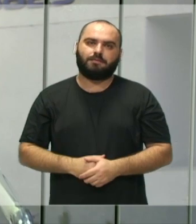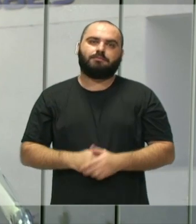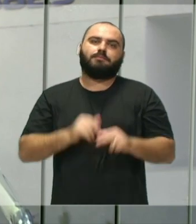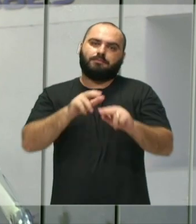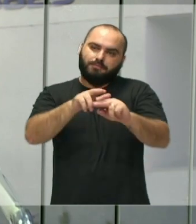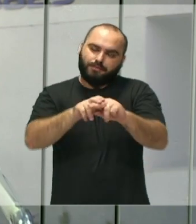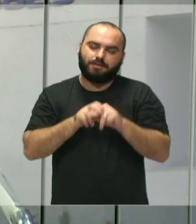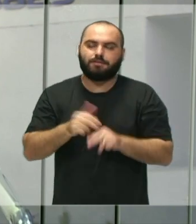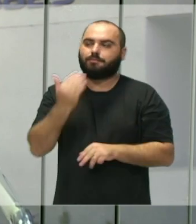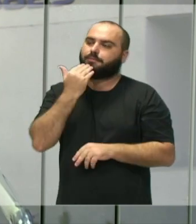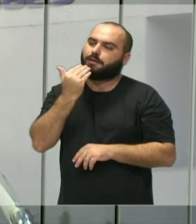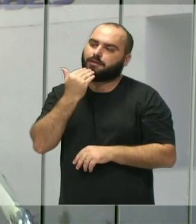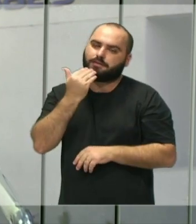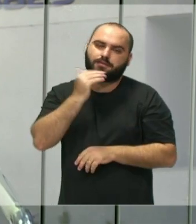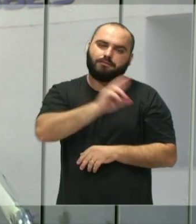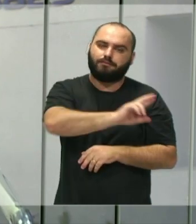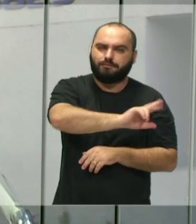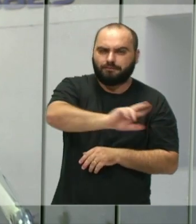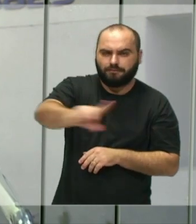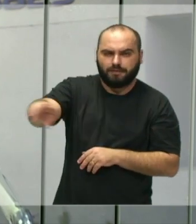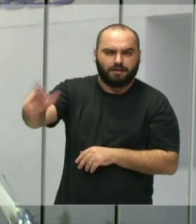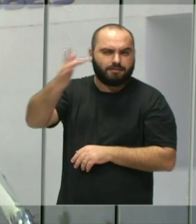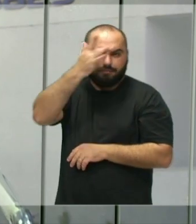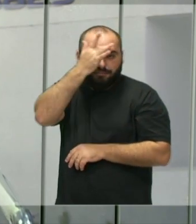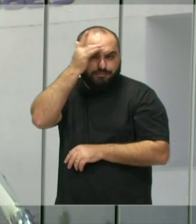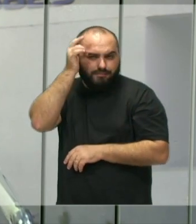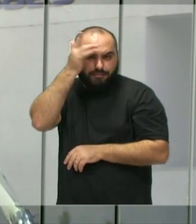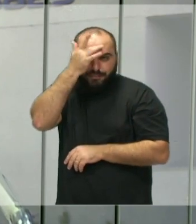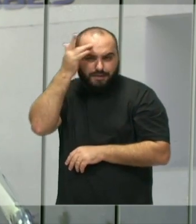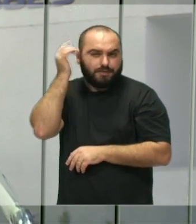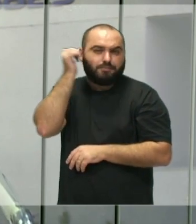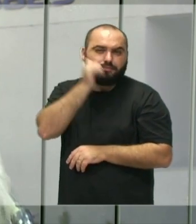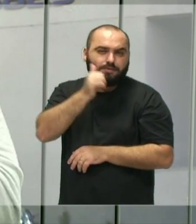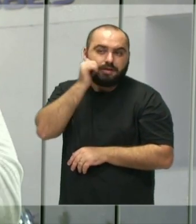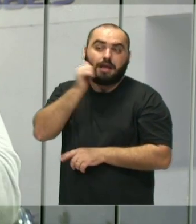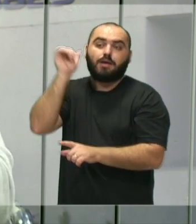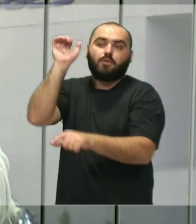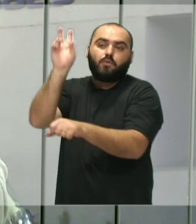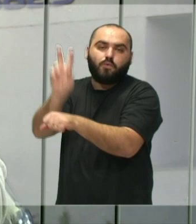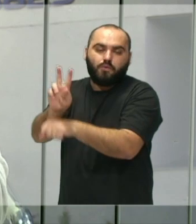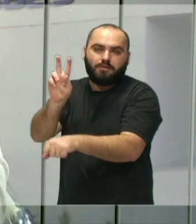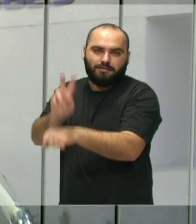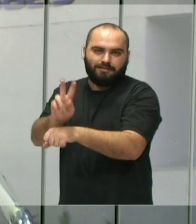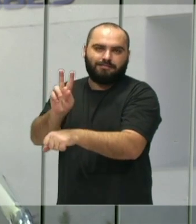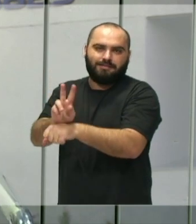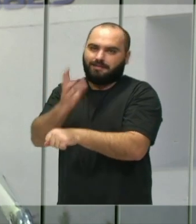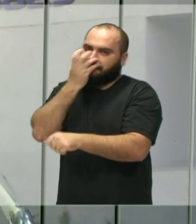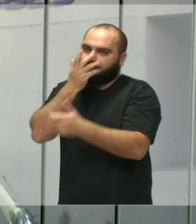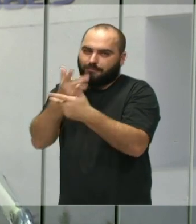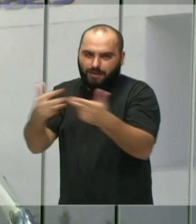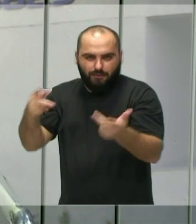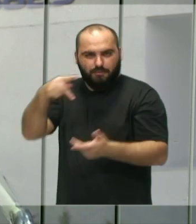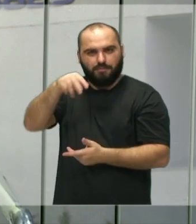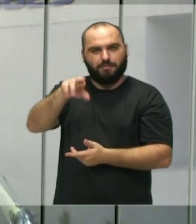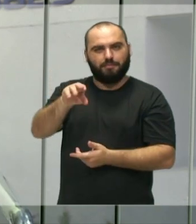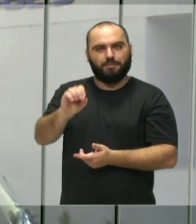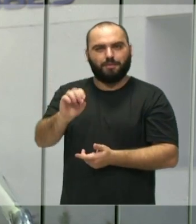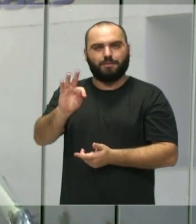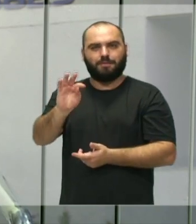ajuda de várias protetoras, que gostam muito, e que tenham também carro, né? Hoje até foi